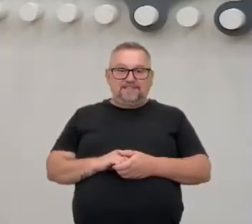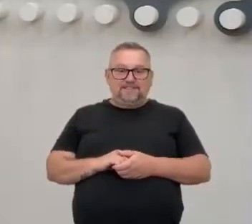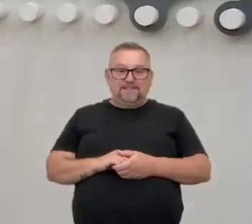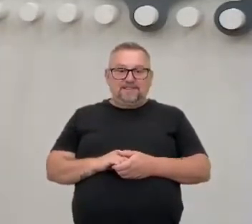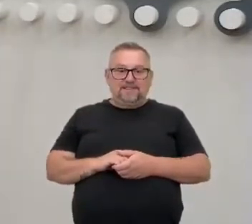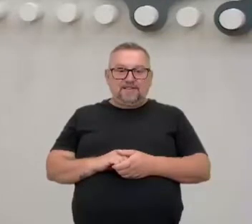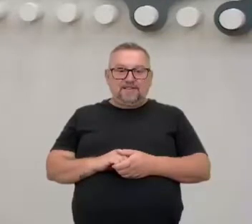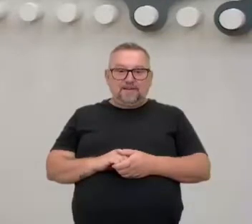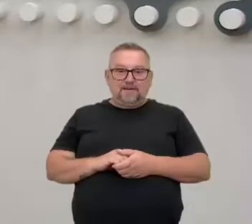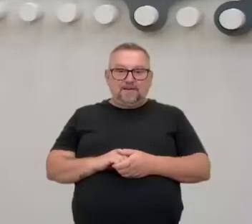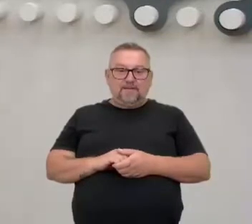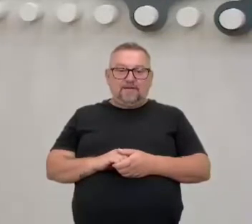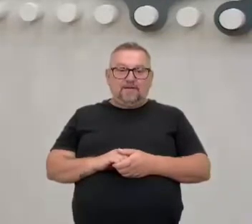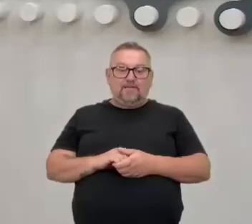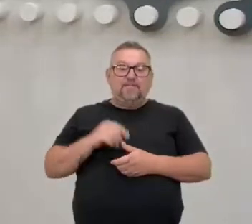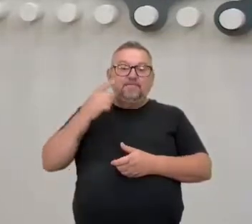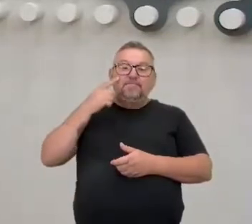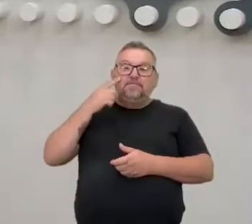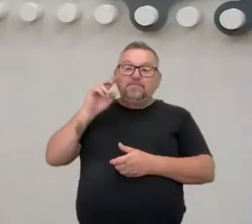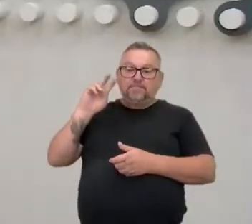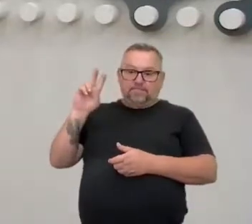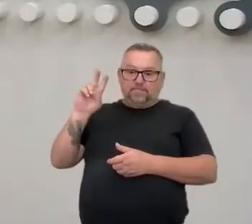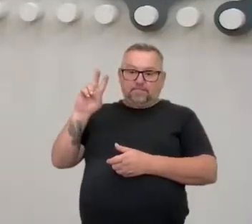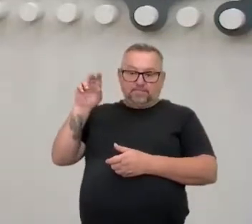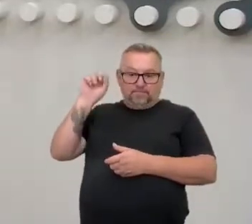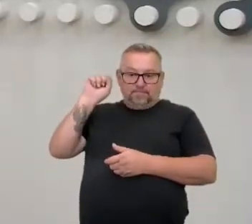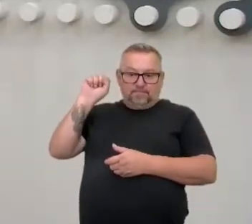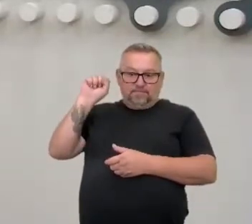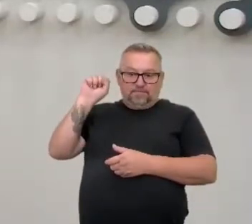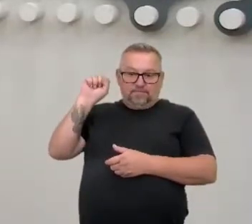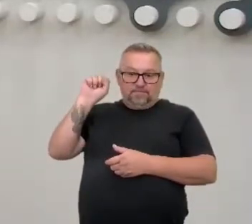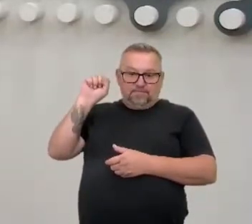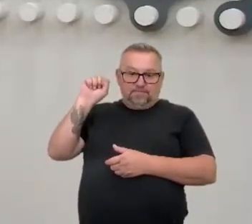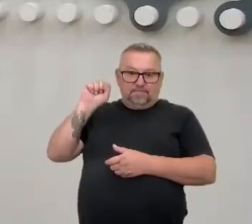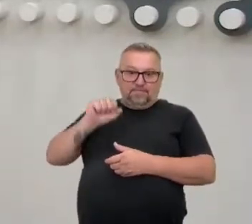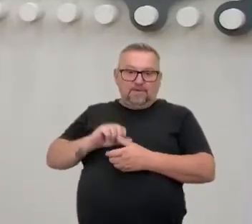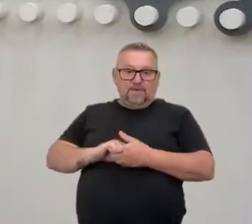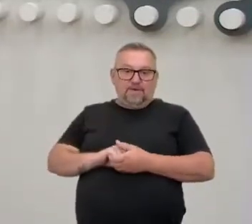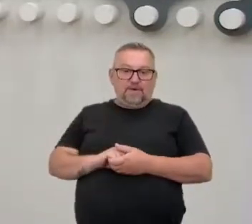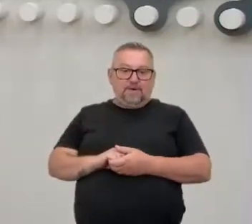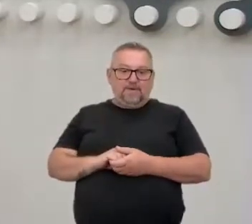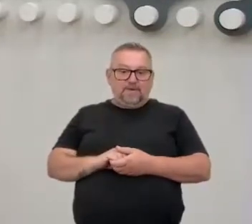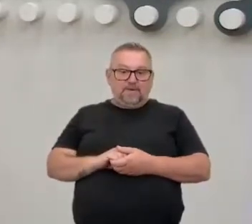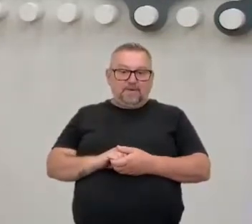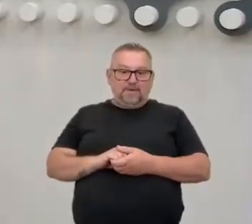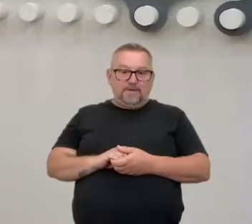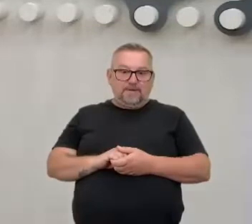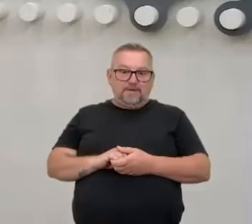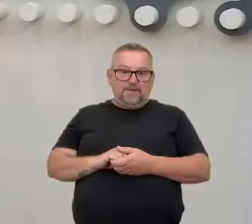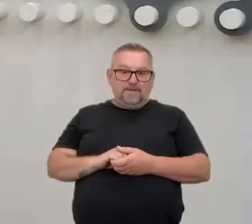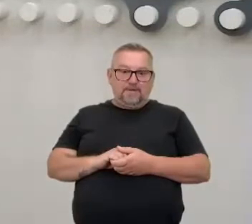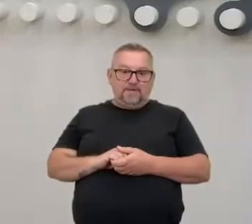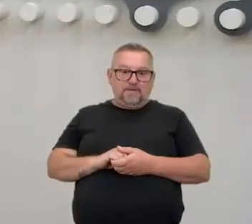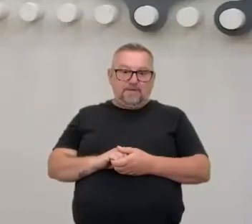Tá, Pode, vai. Tá bom assim? Dá pra ouvir, Lê? Tá bom, tá bom, tá bom. aí você vai chutar